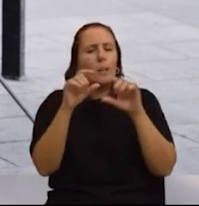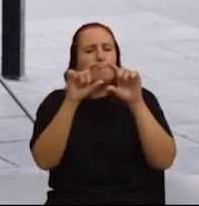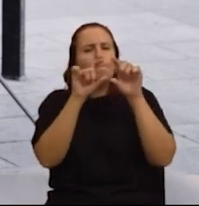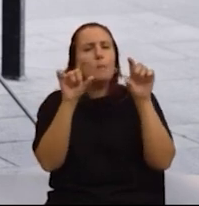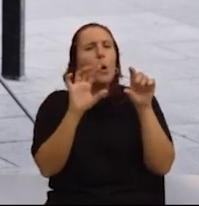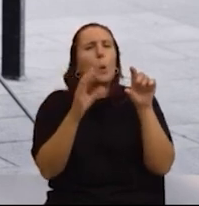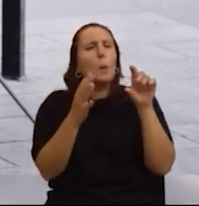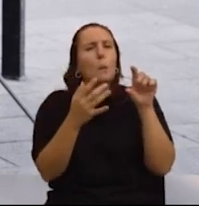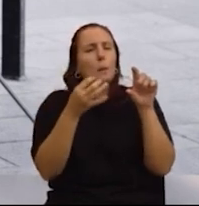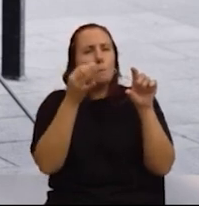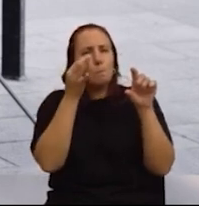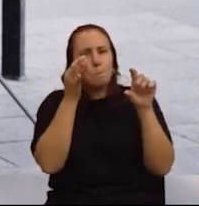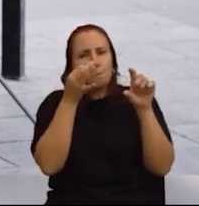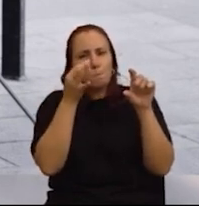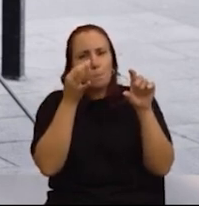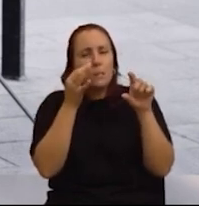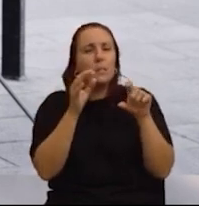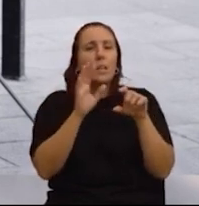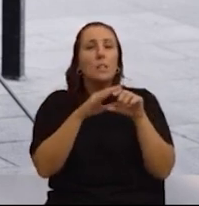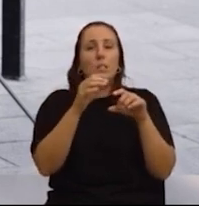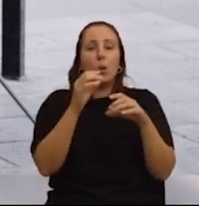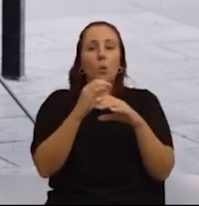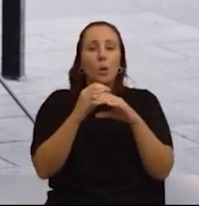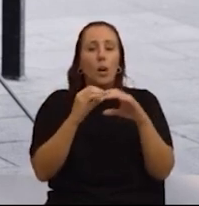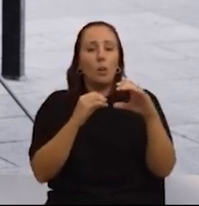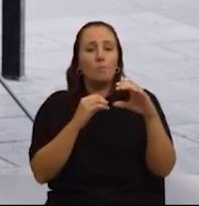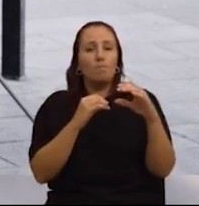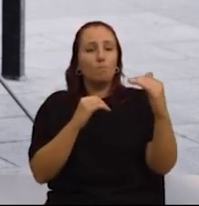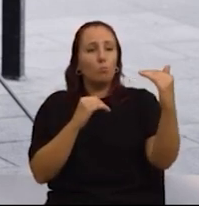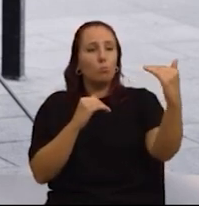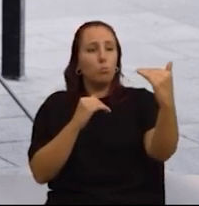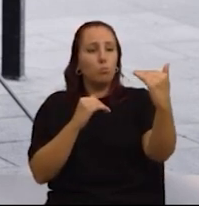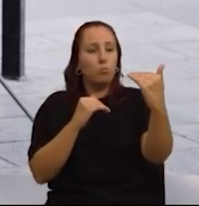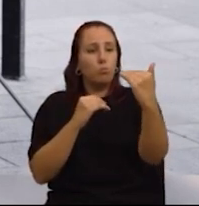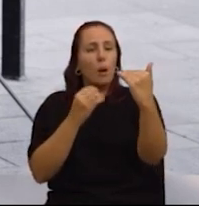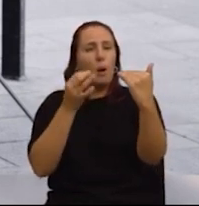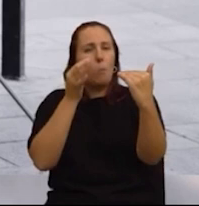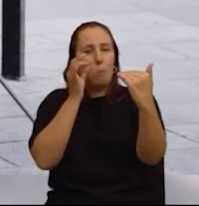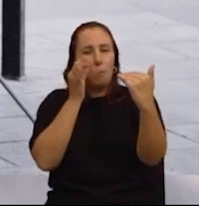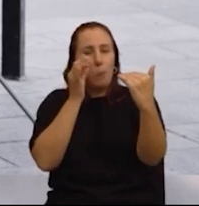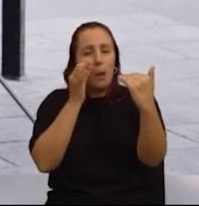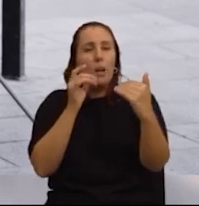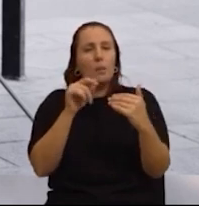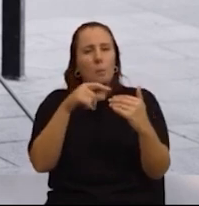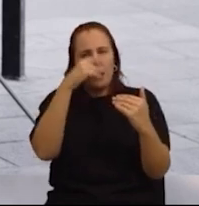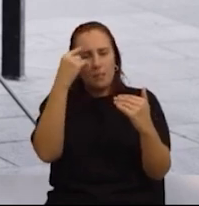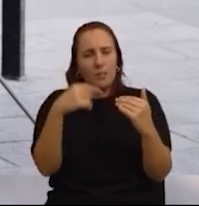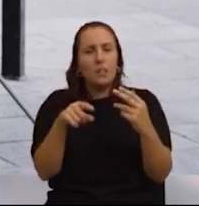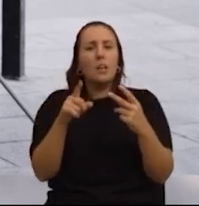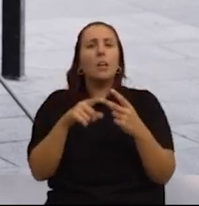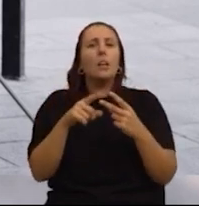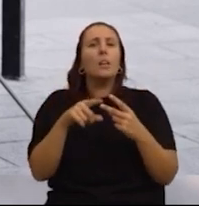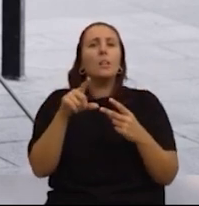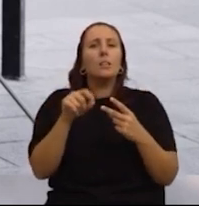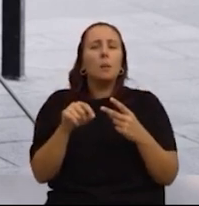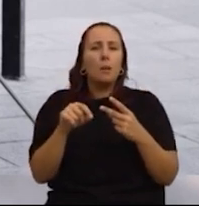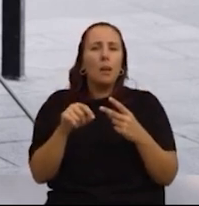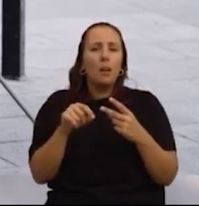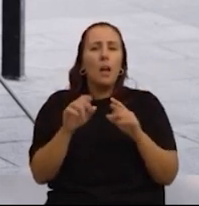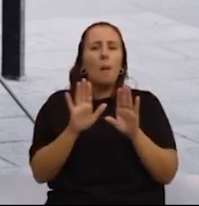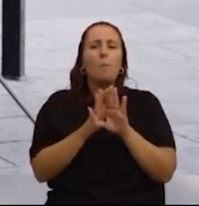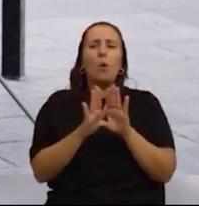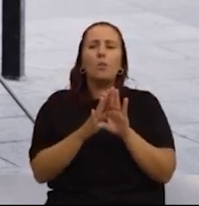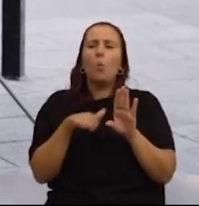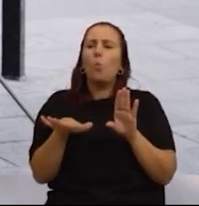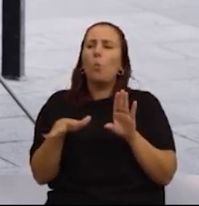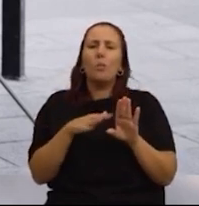destino que estamos a falar do autocarro que estiver a chegar à paragem, bem como até identificar a porta